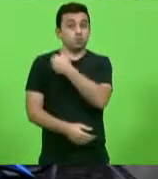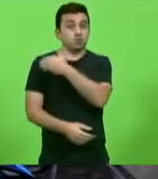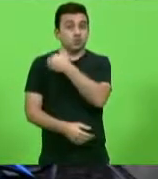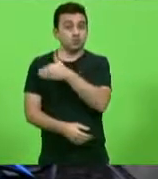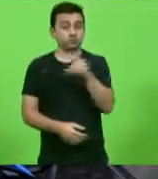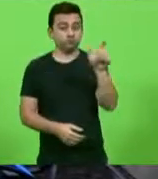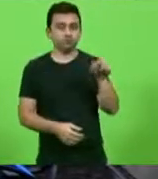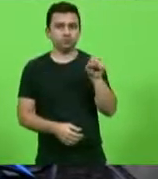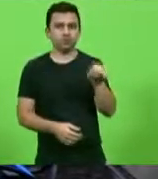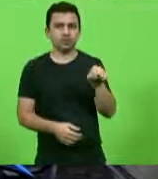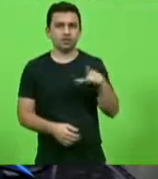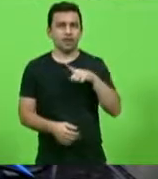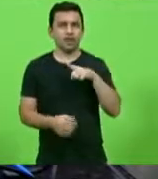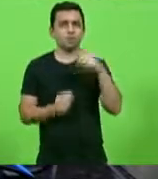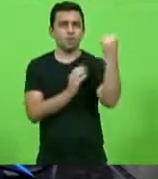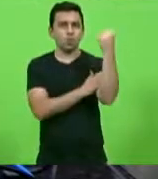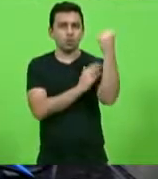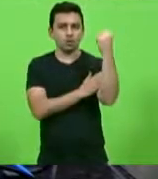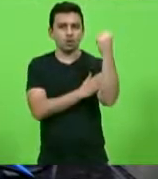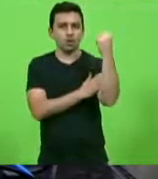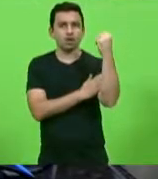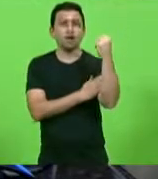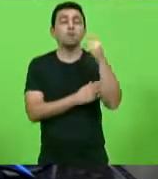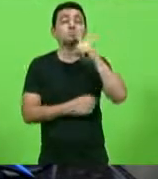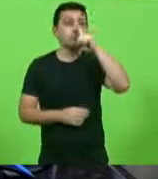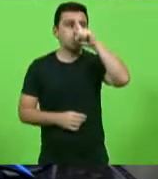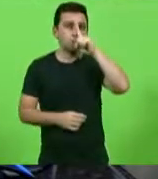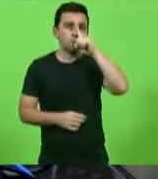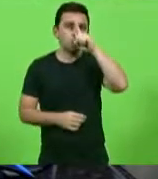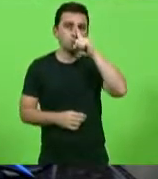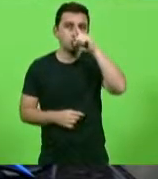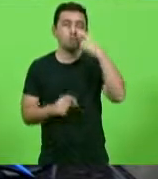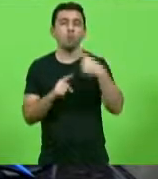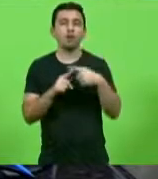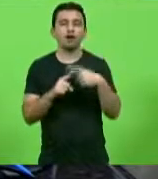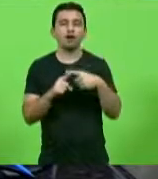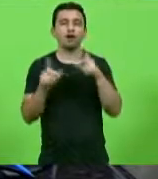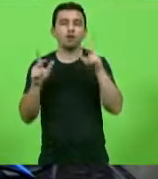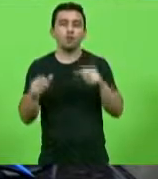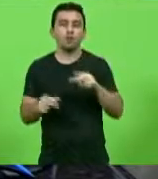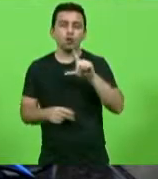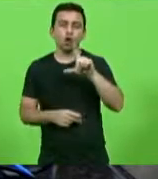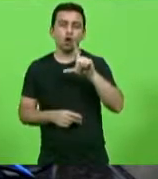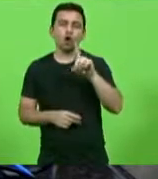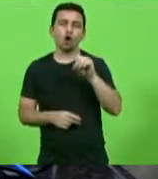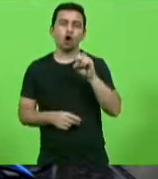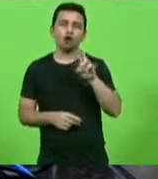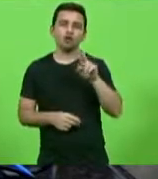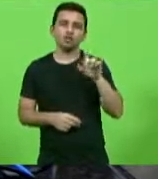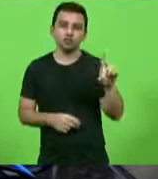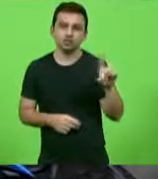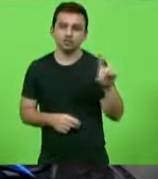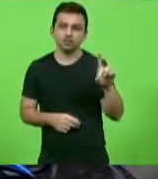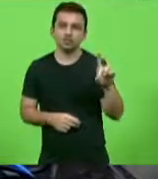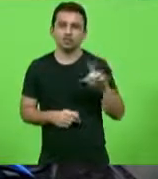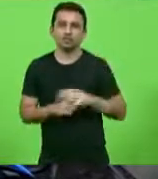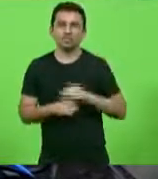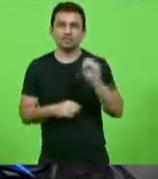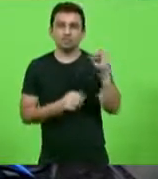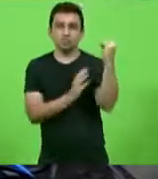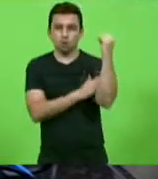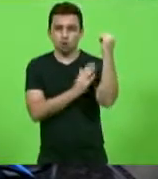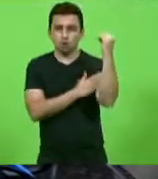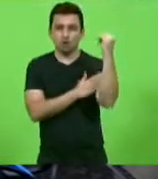uma vez que encontra alguém com poder, se torna muito perigoso, porque como diria Lord Acton, se o poder corrompe, ah,